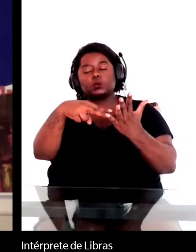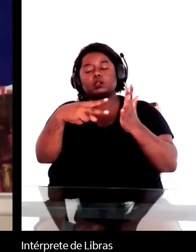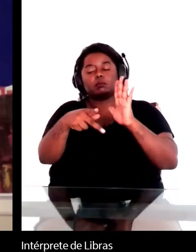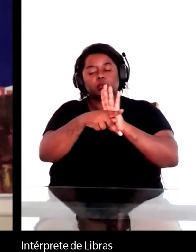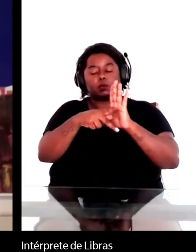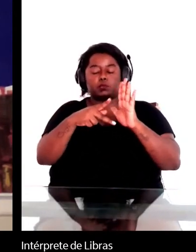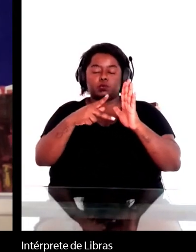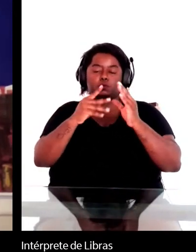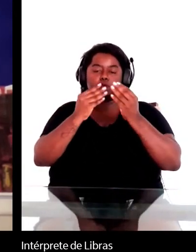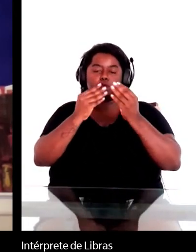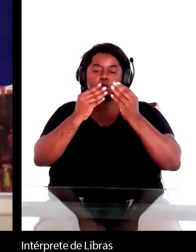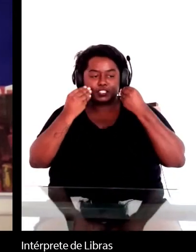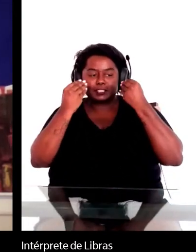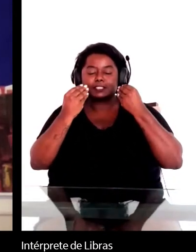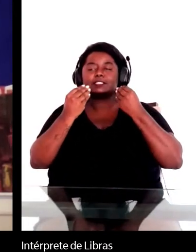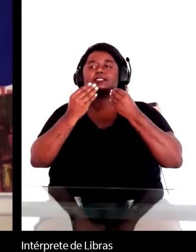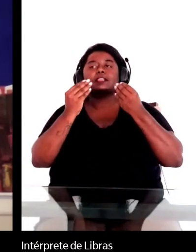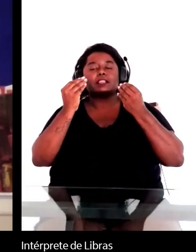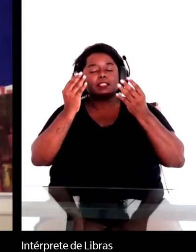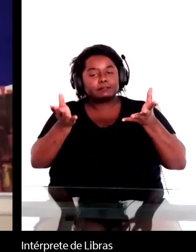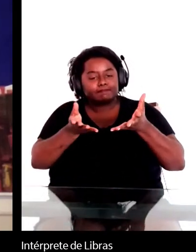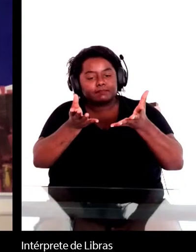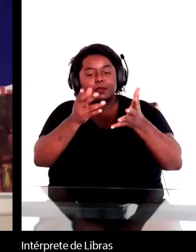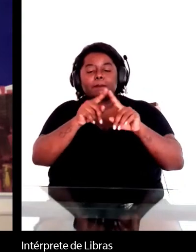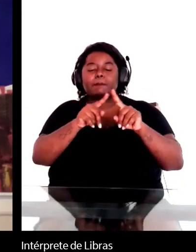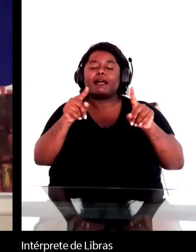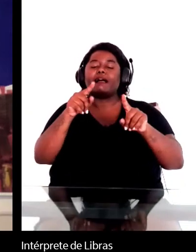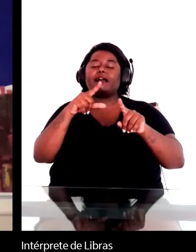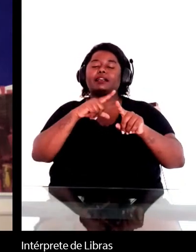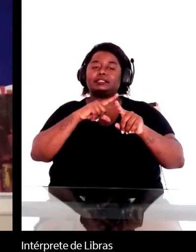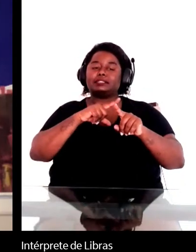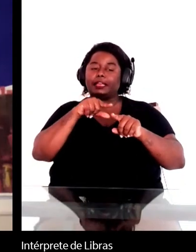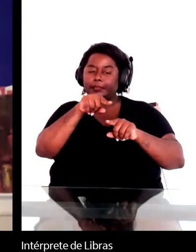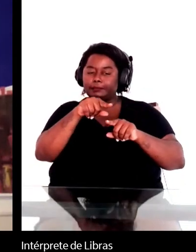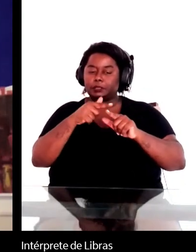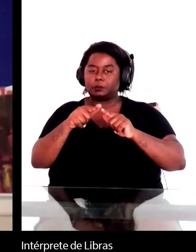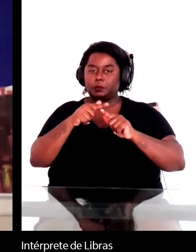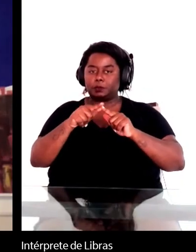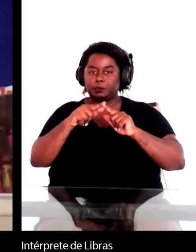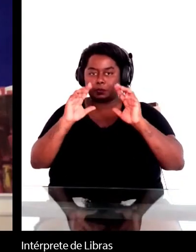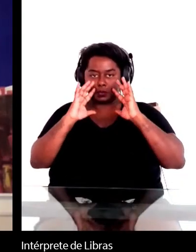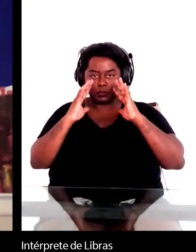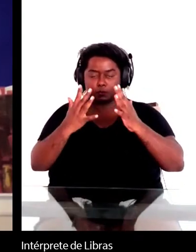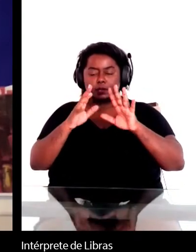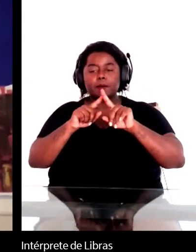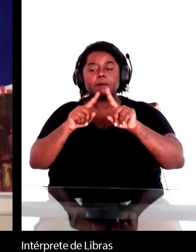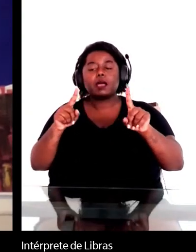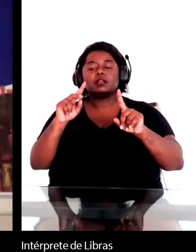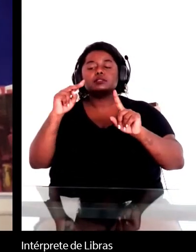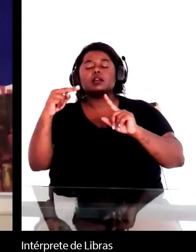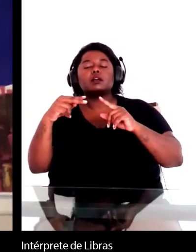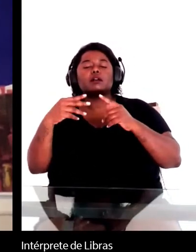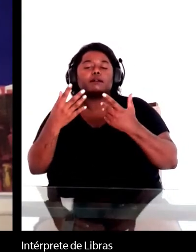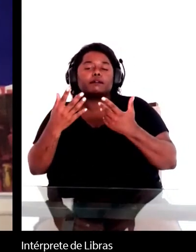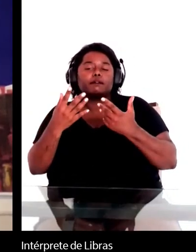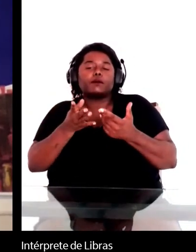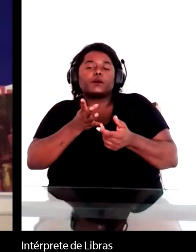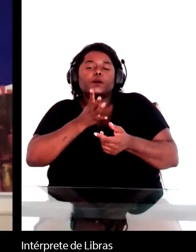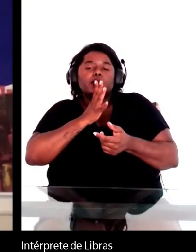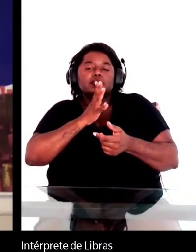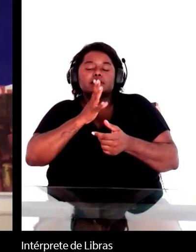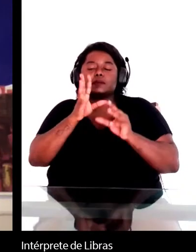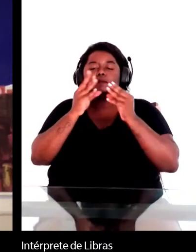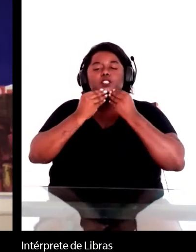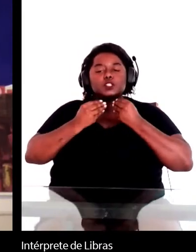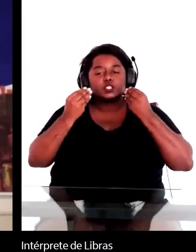com esse problema para resolver. Agora, quais são as perspectivas para o conhecimento de Machado de